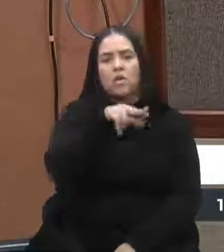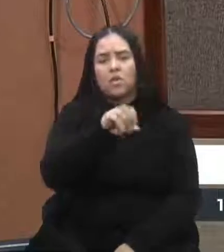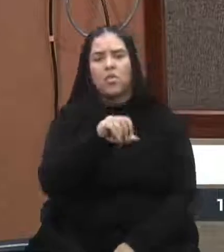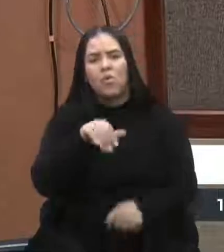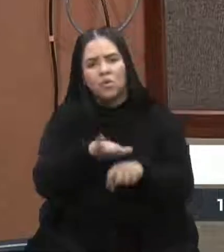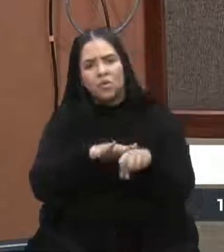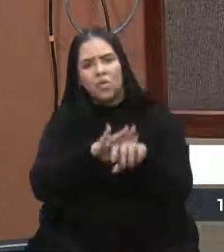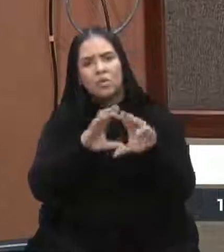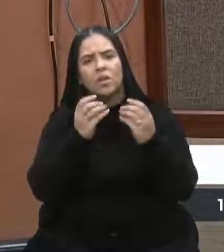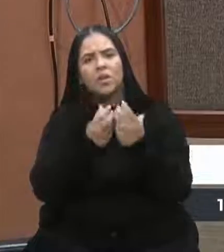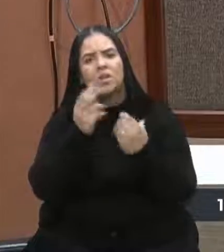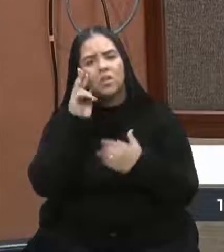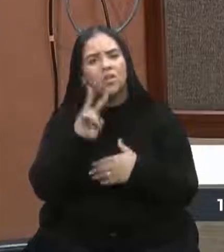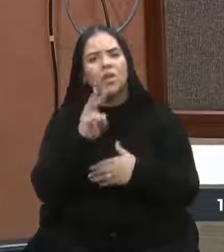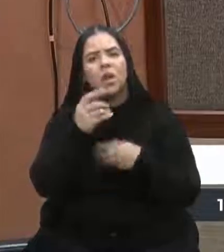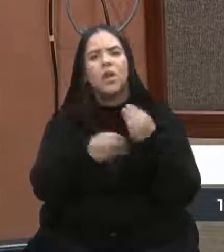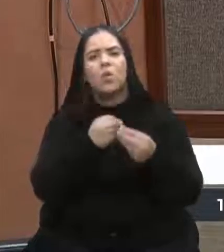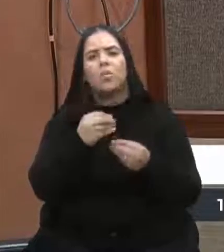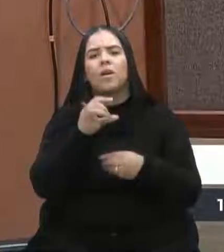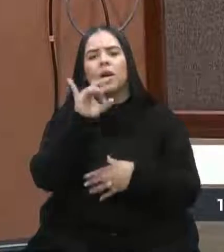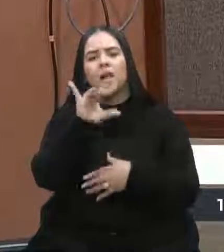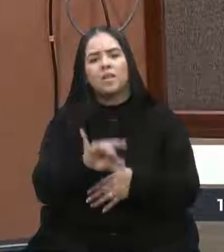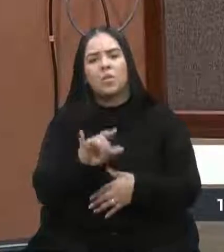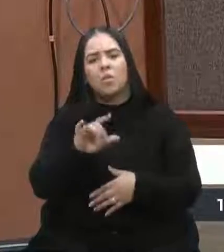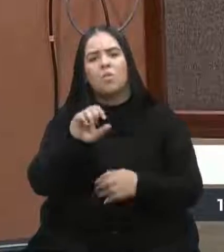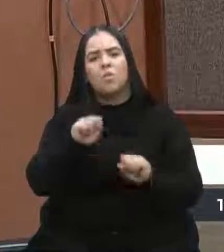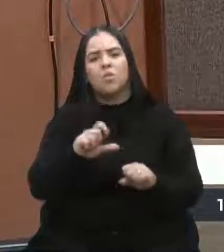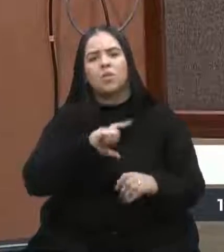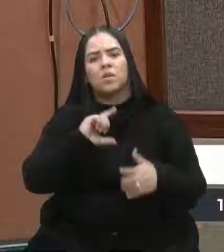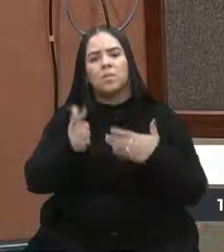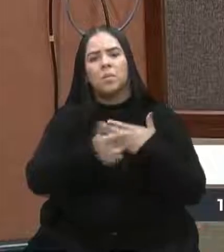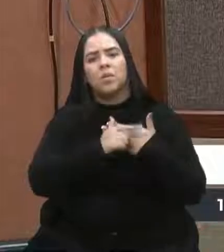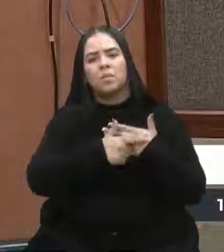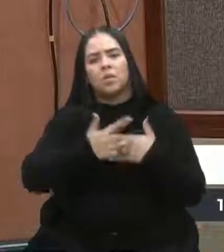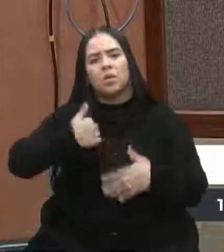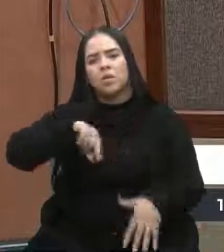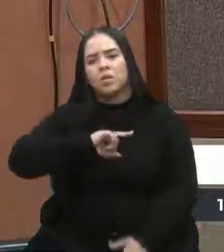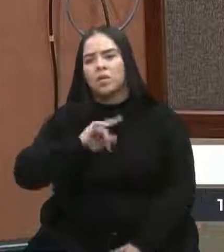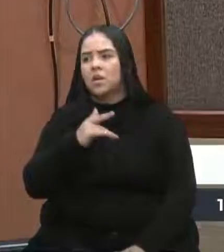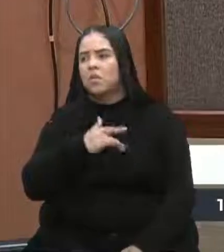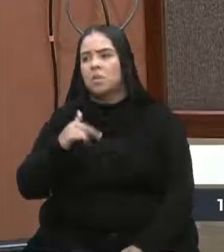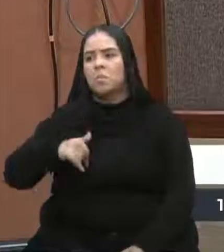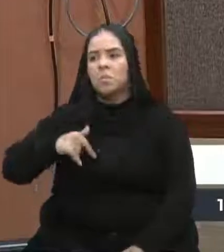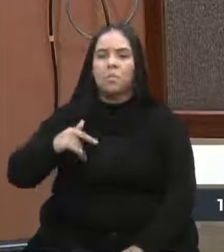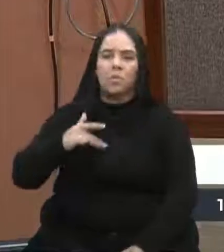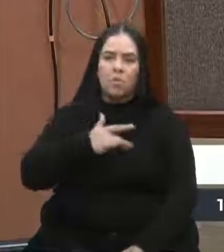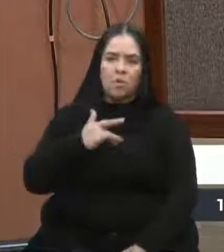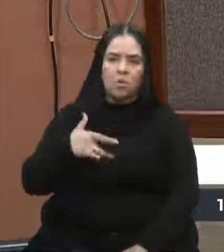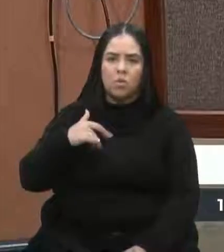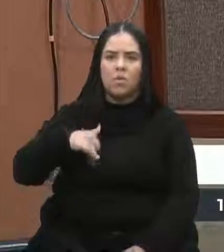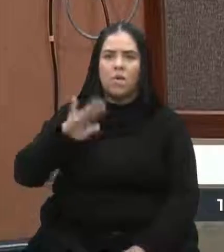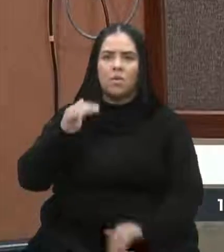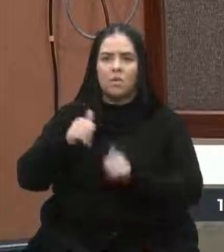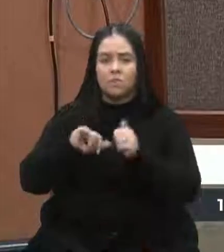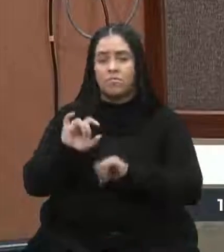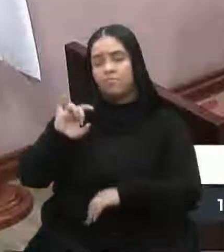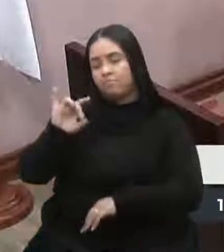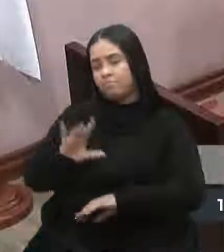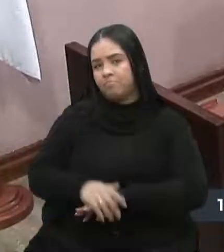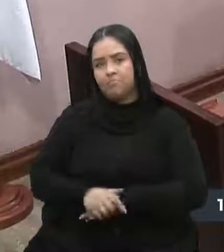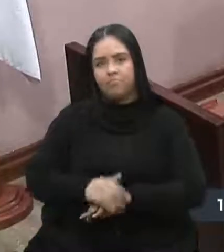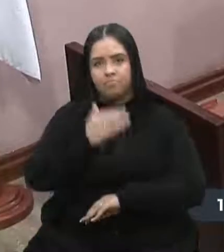cada um pode fazer o seu papel para que a gente tenha uma saúde melhor, né, em todos os sentidos. Obrigada.